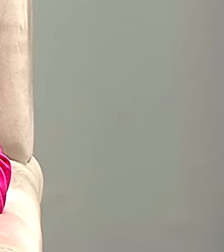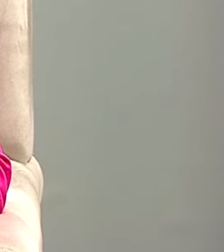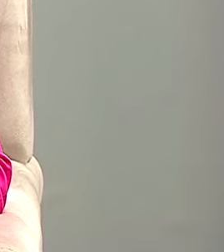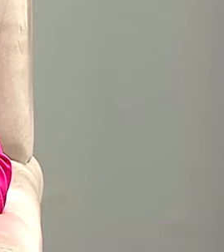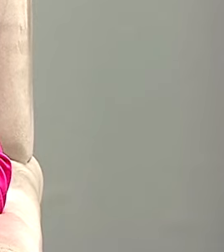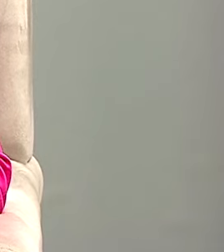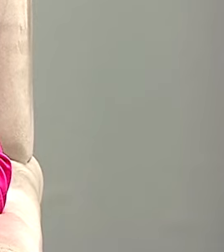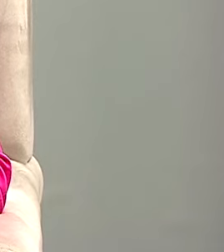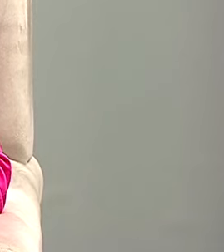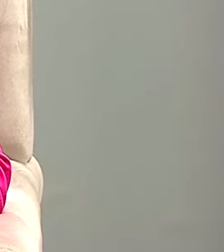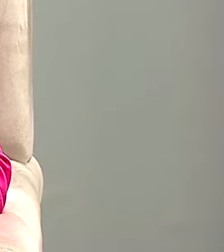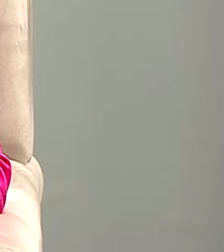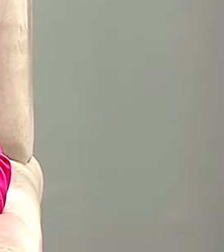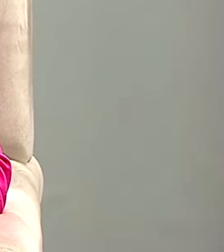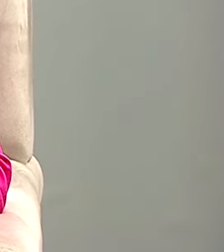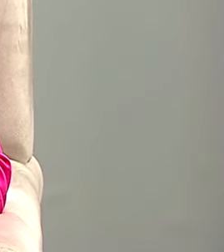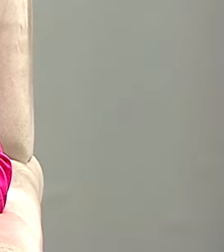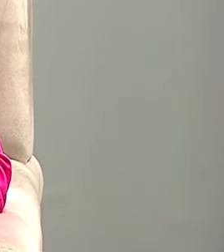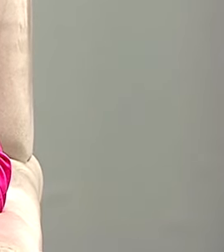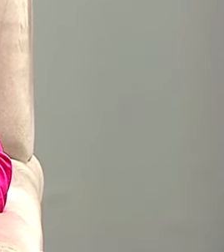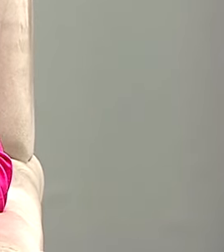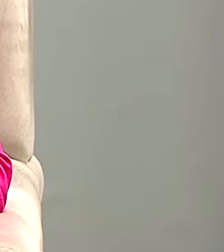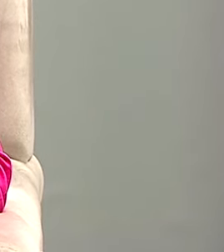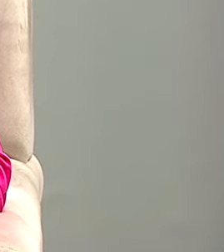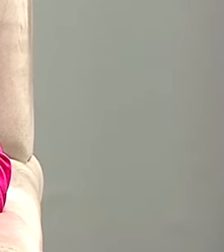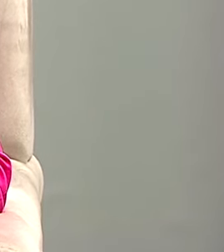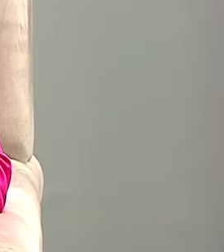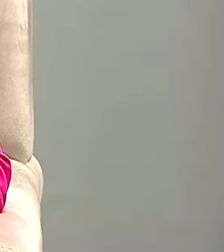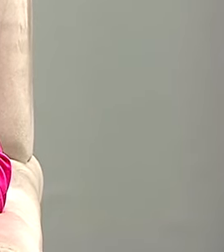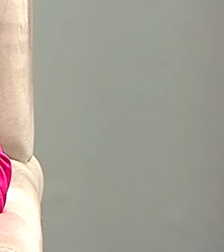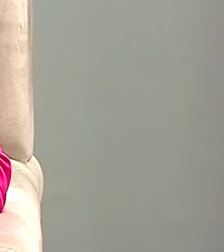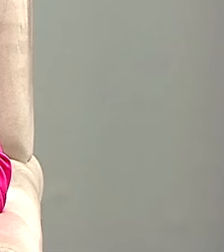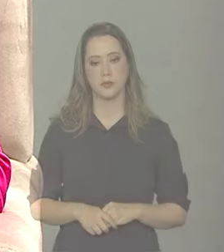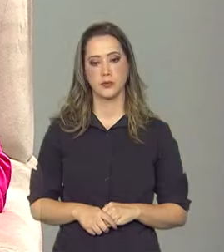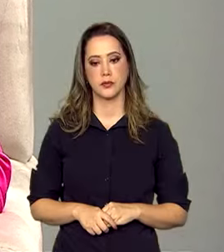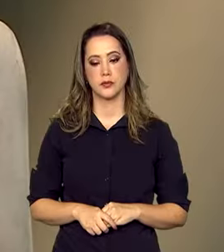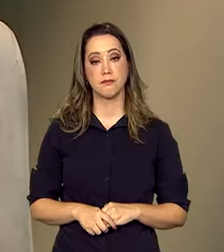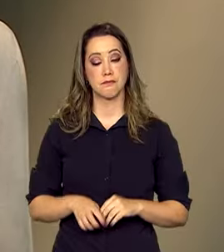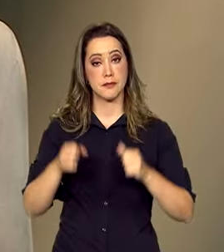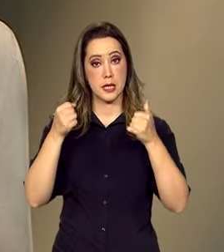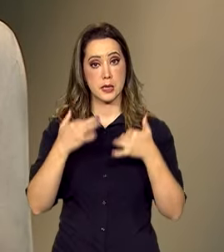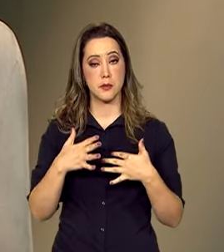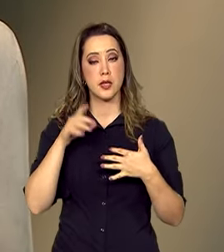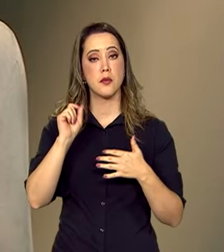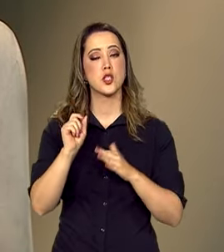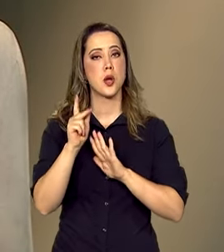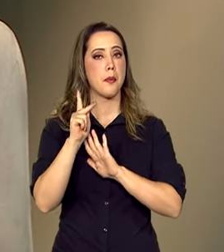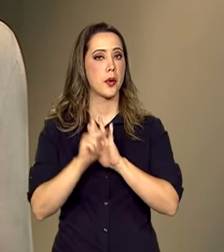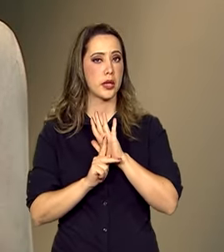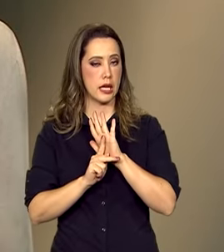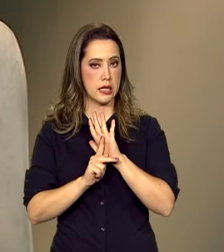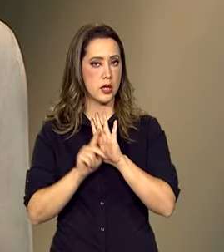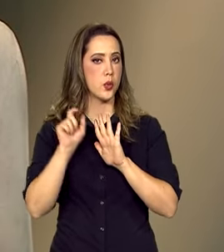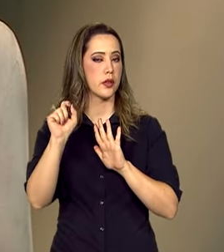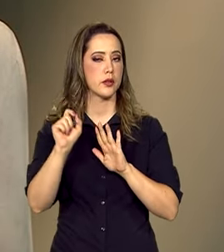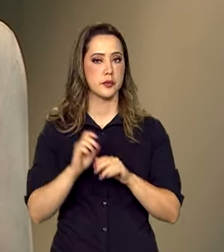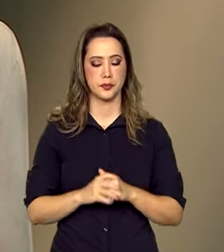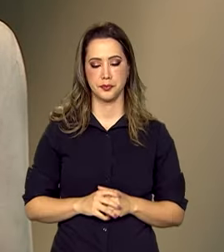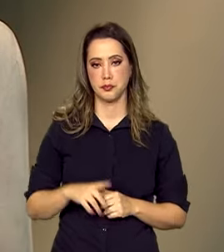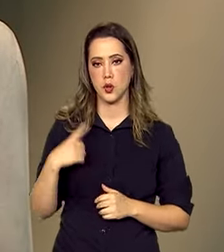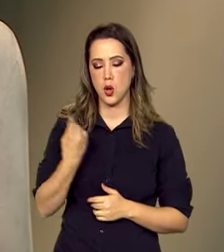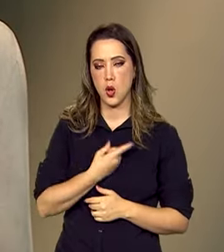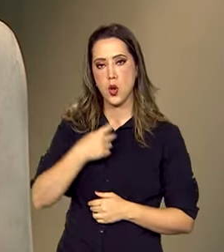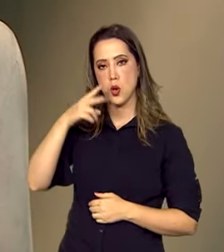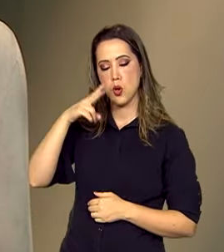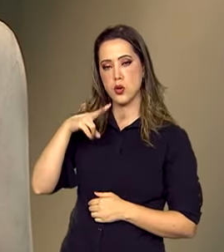eventos como shows. O senhor pode explicar para a gente, por favor, o que é a portaria? Bom, historiando o